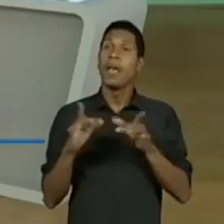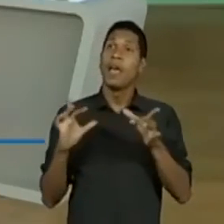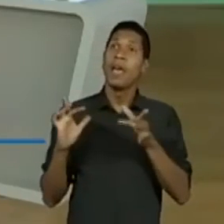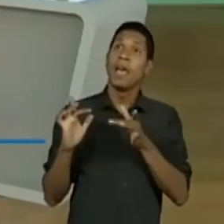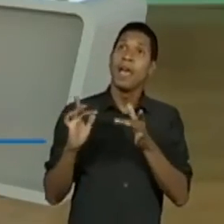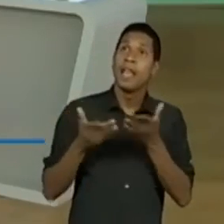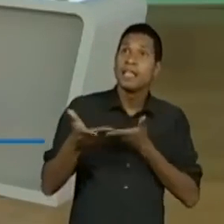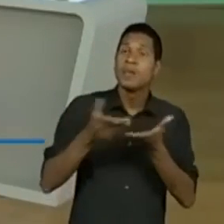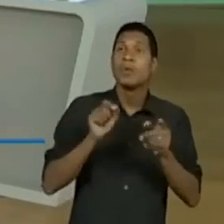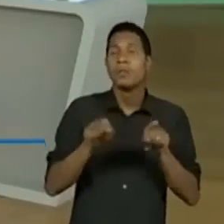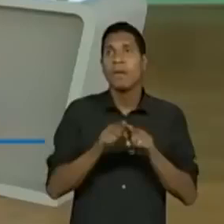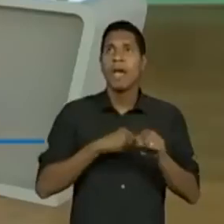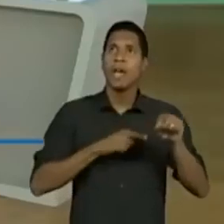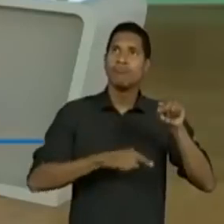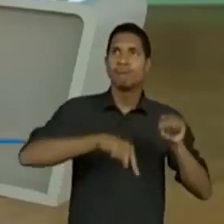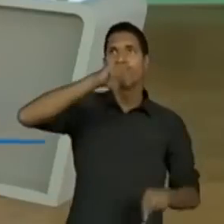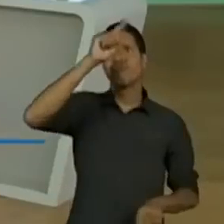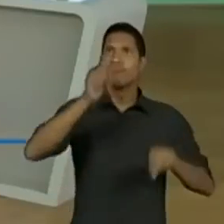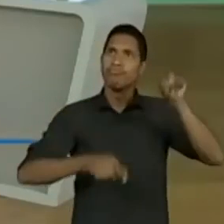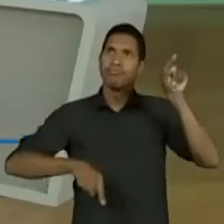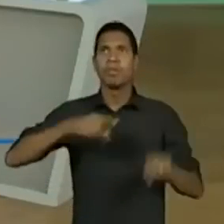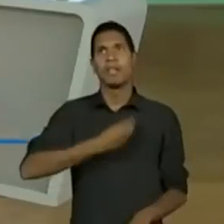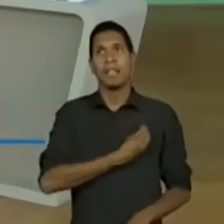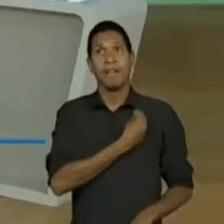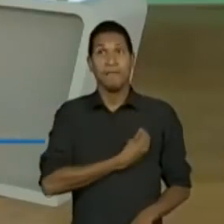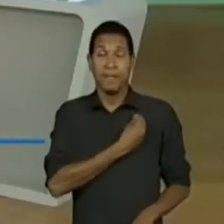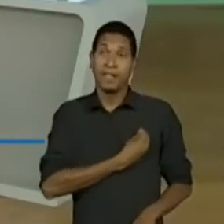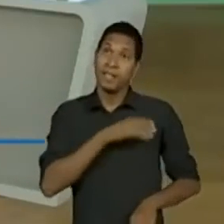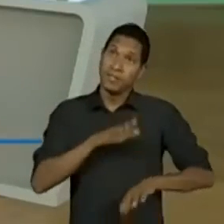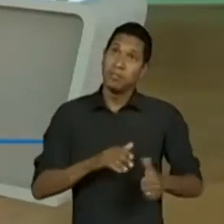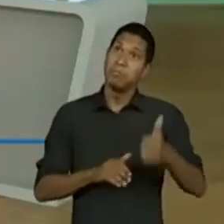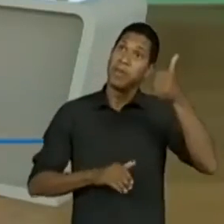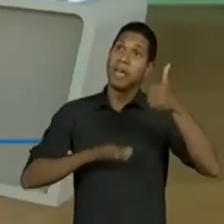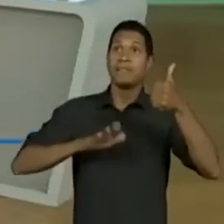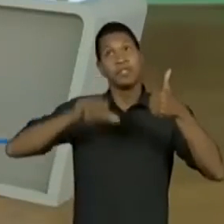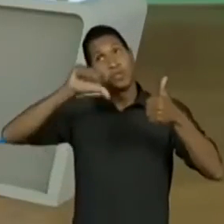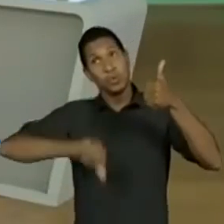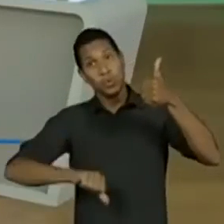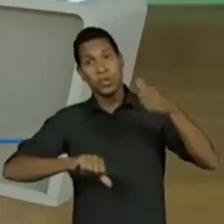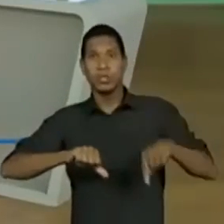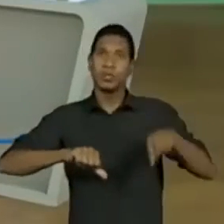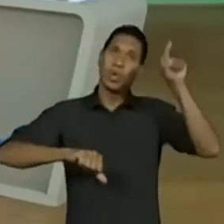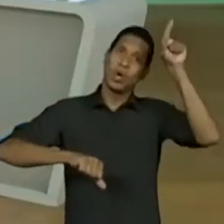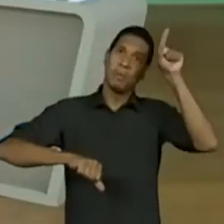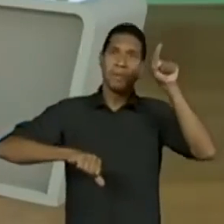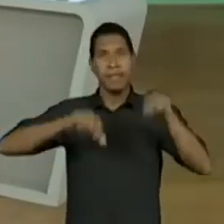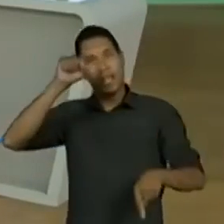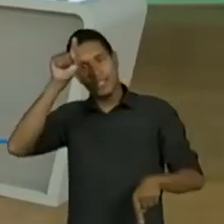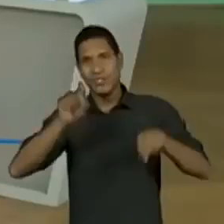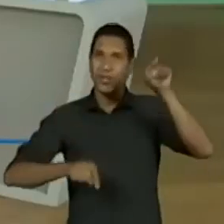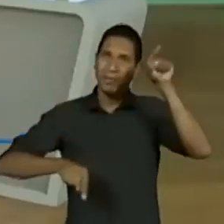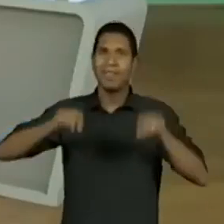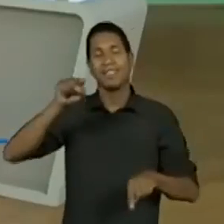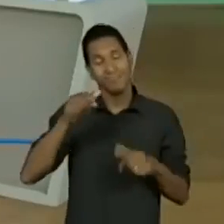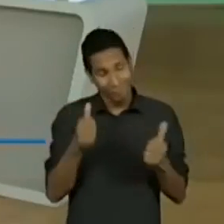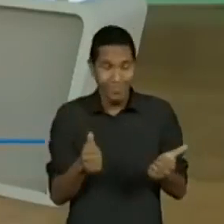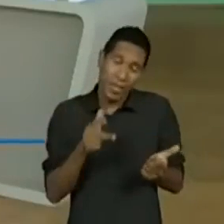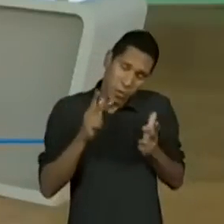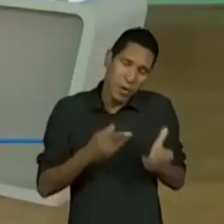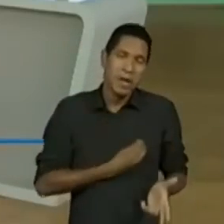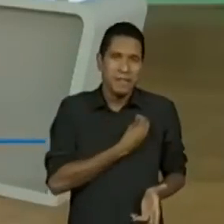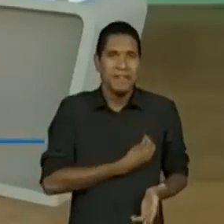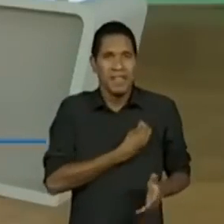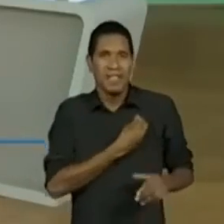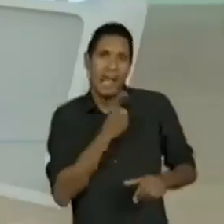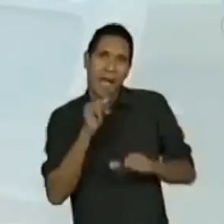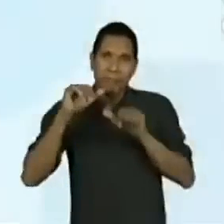A participando. Show. Temos... O que mais você pode falar? Comparação com as ondas da vida, com o movimento da vida.